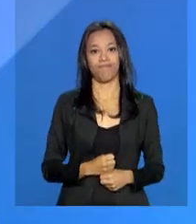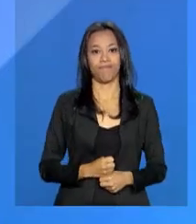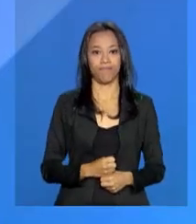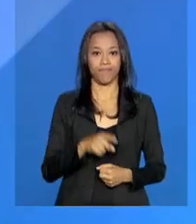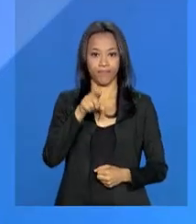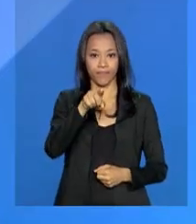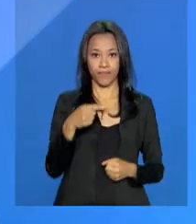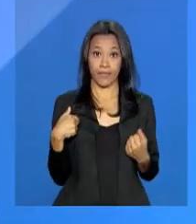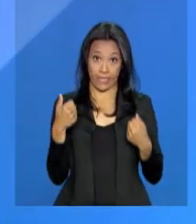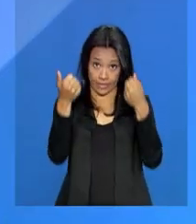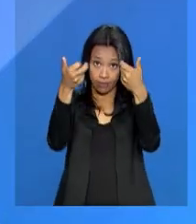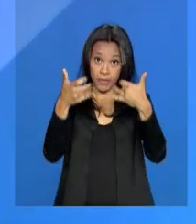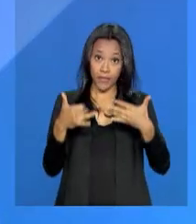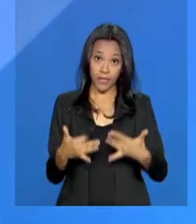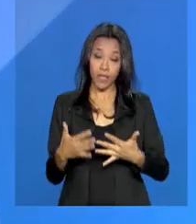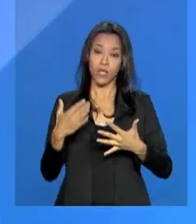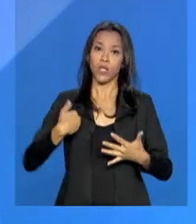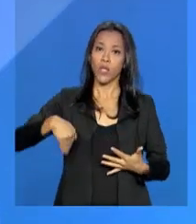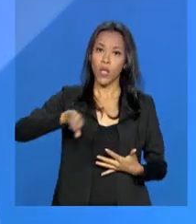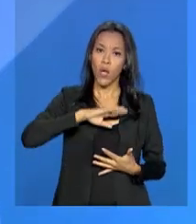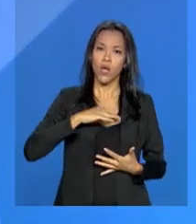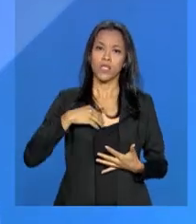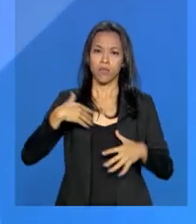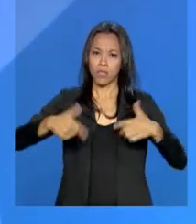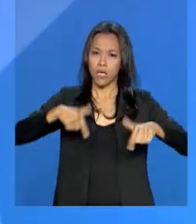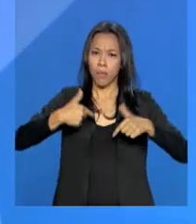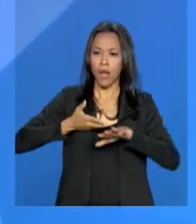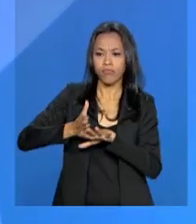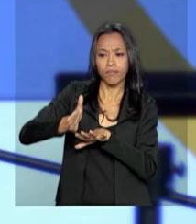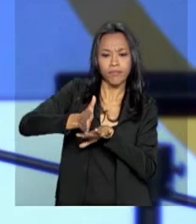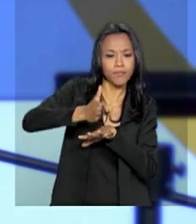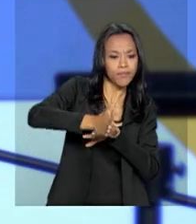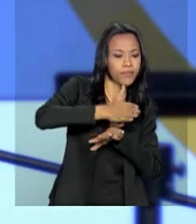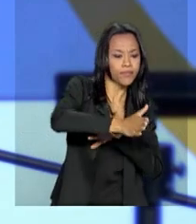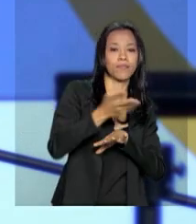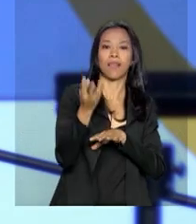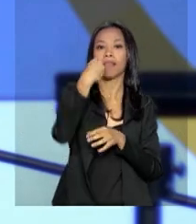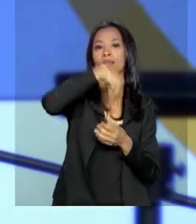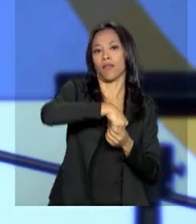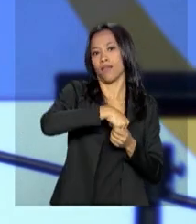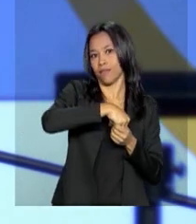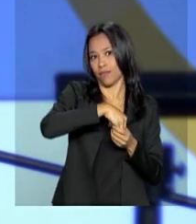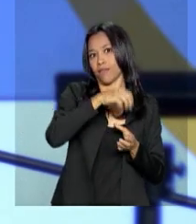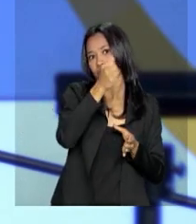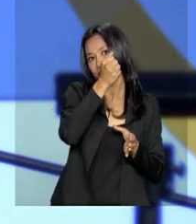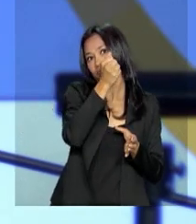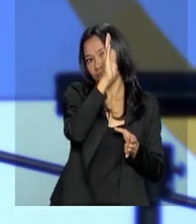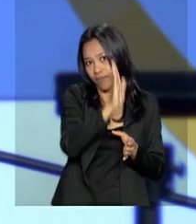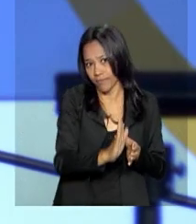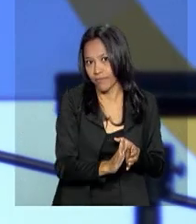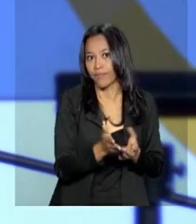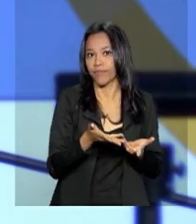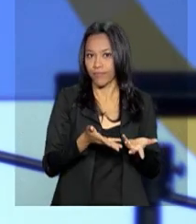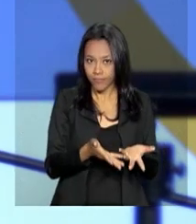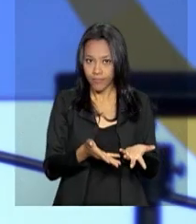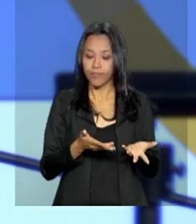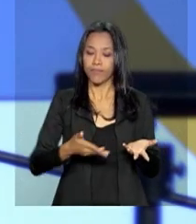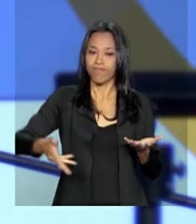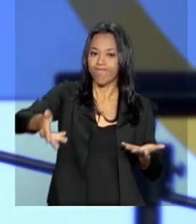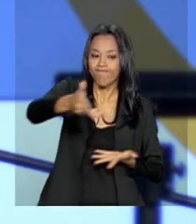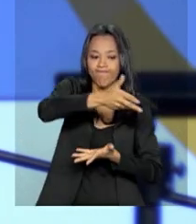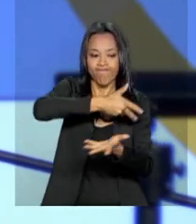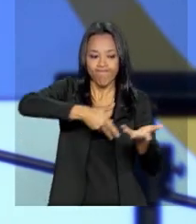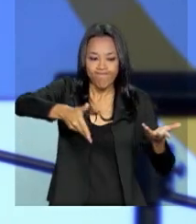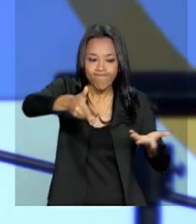Nós temos atuado em todas as frentes. Na frente externa, convenhamos, nós